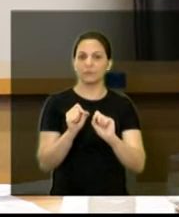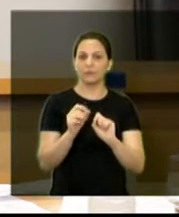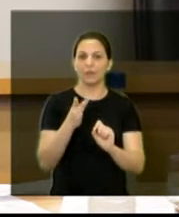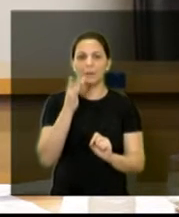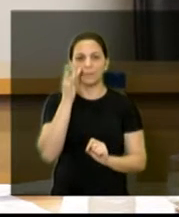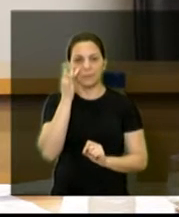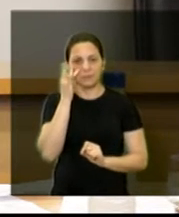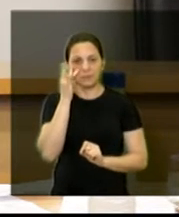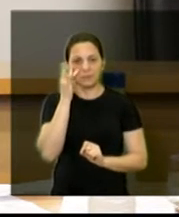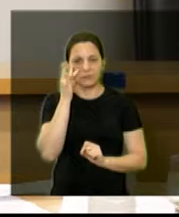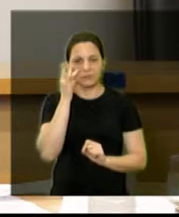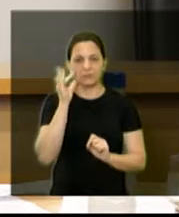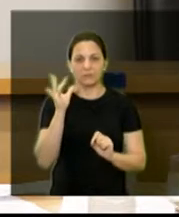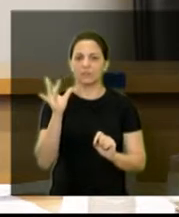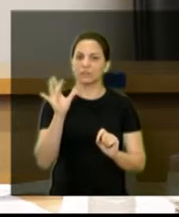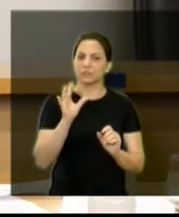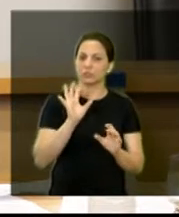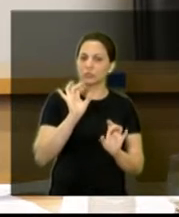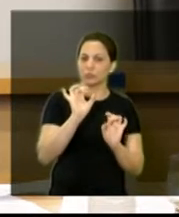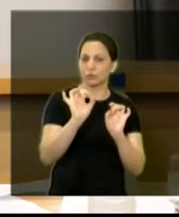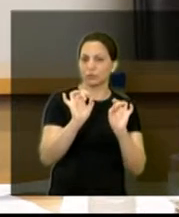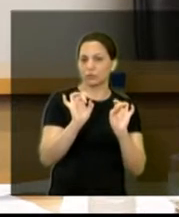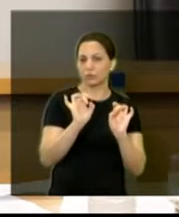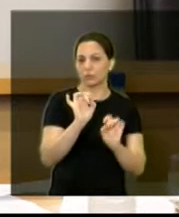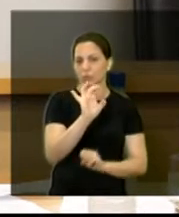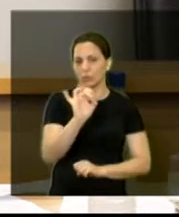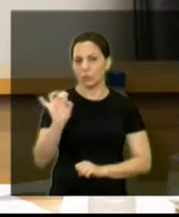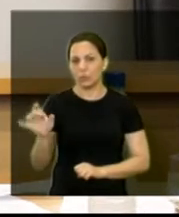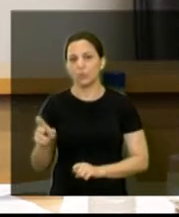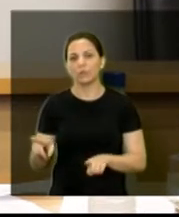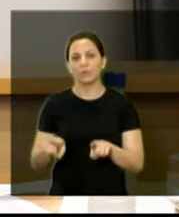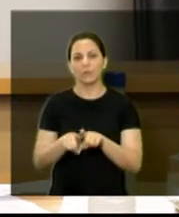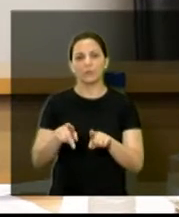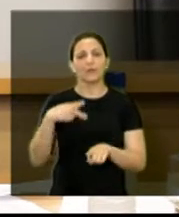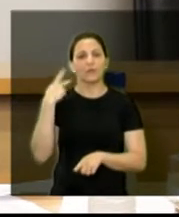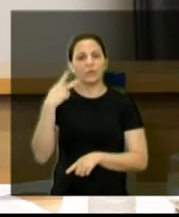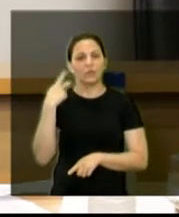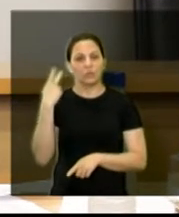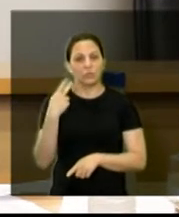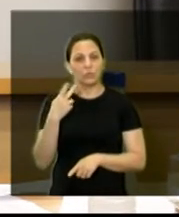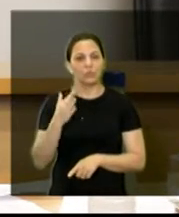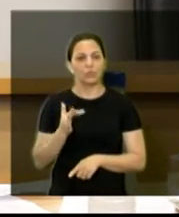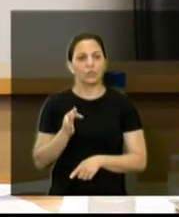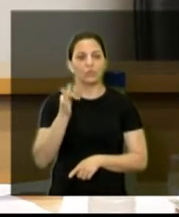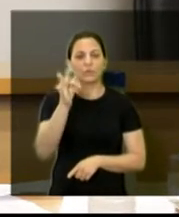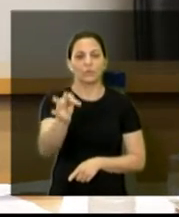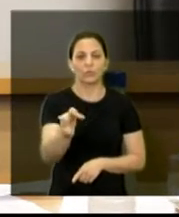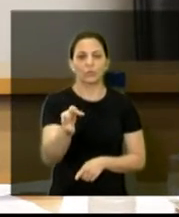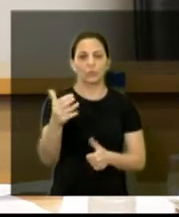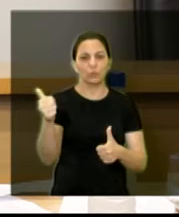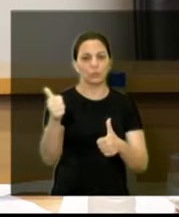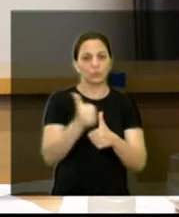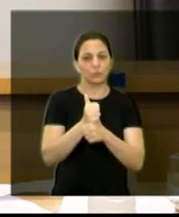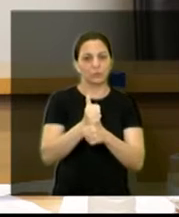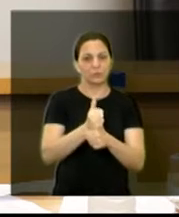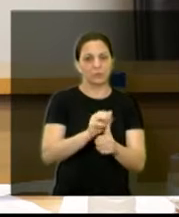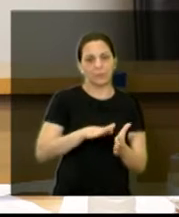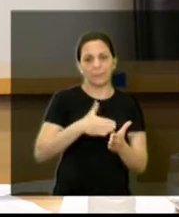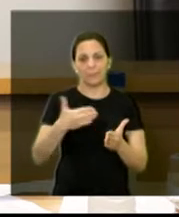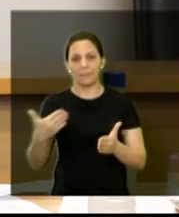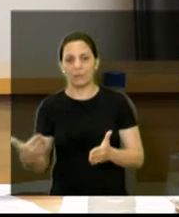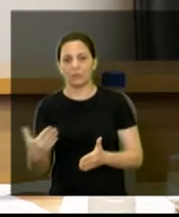além de todos vocês, lógico, também a presença de alguns vereadores eleitos já para o próximo exercício de